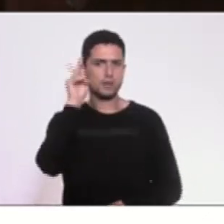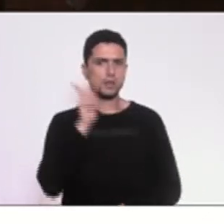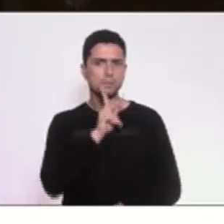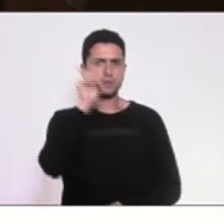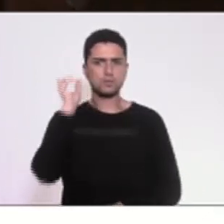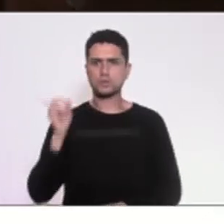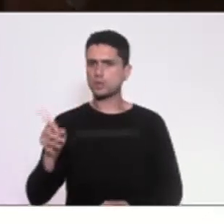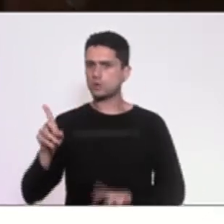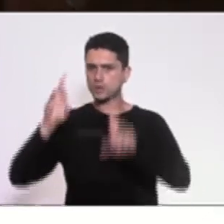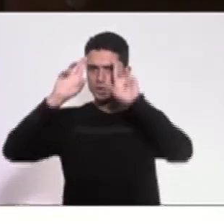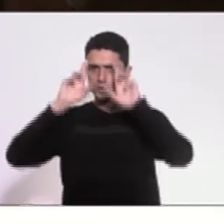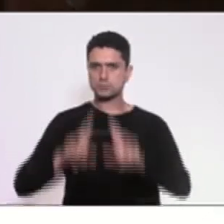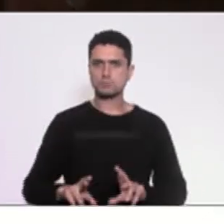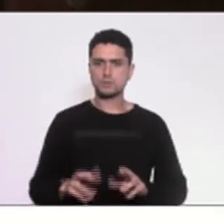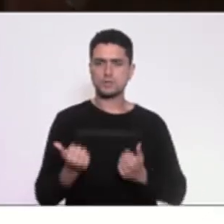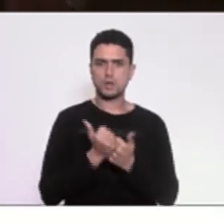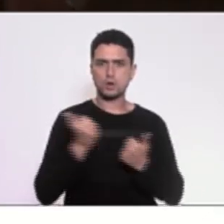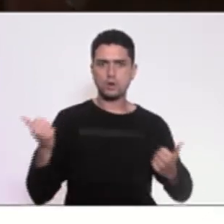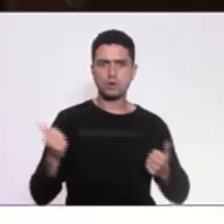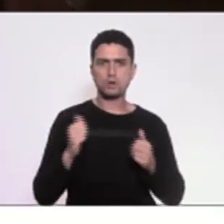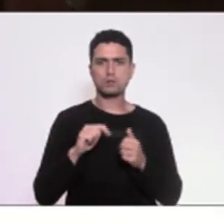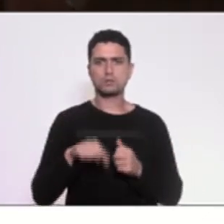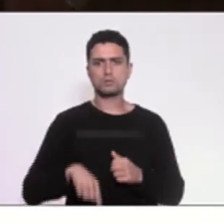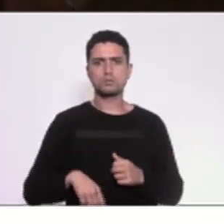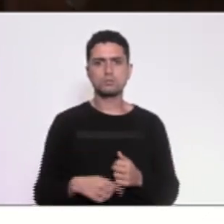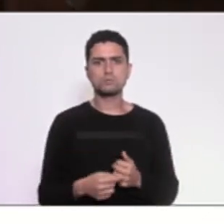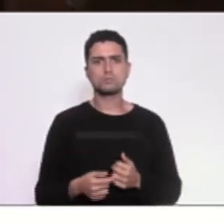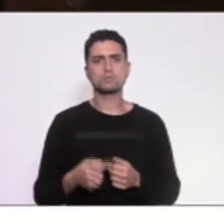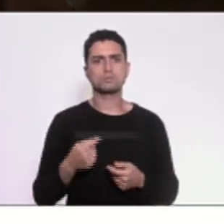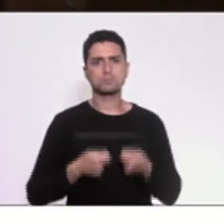civil, não respeita os órgãos colegiados que monitoram as políticas do Rio de Janeiro. Muito obrigado.